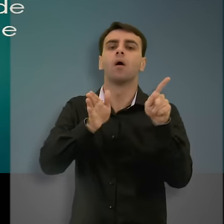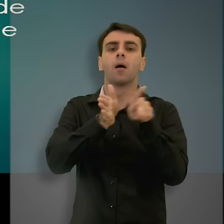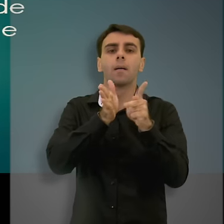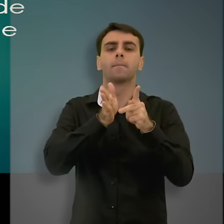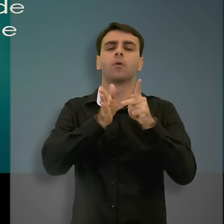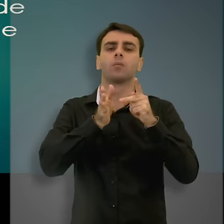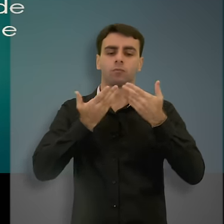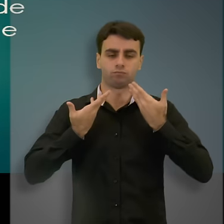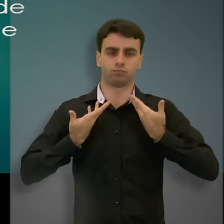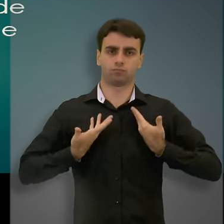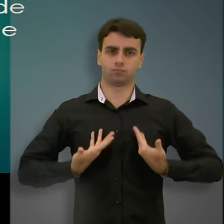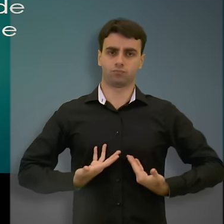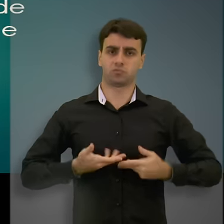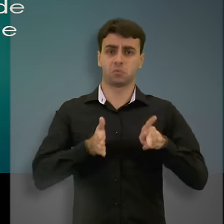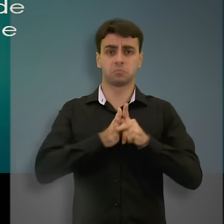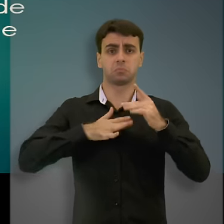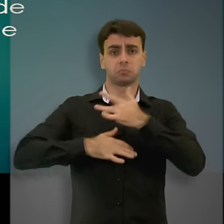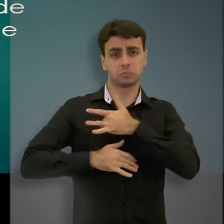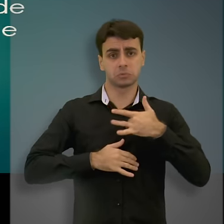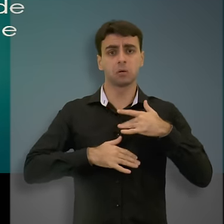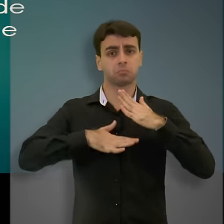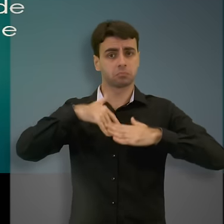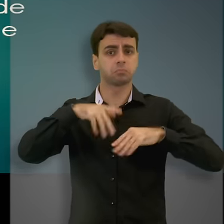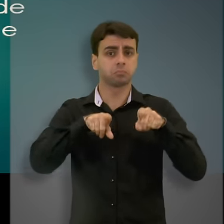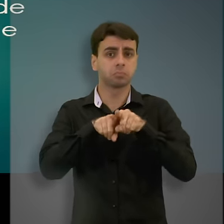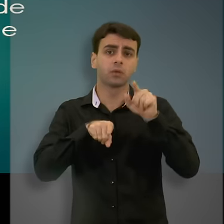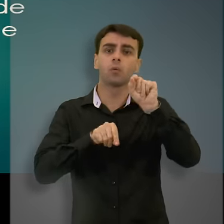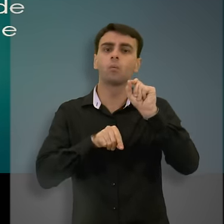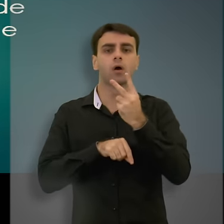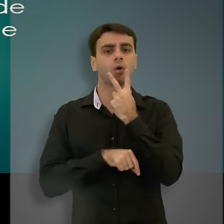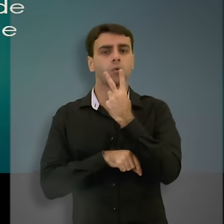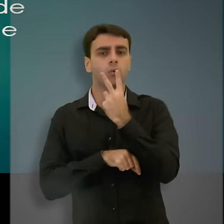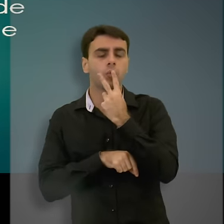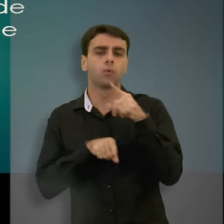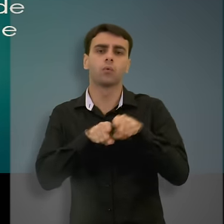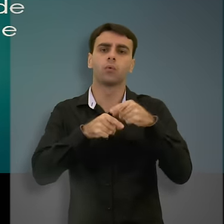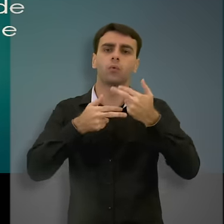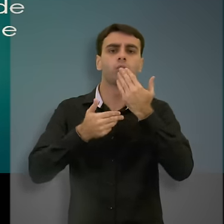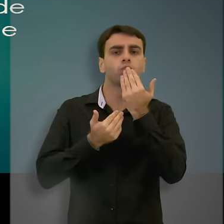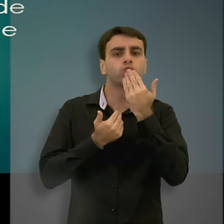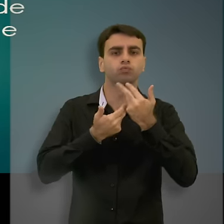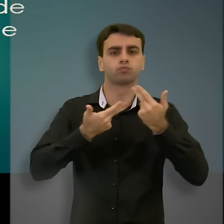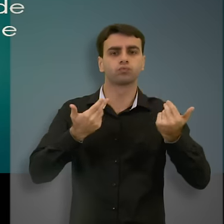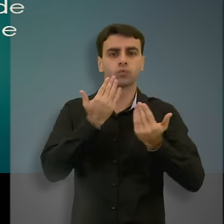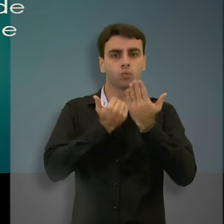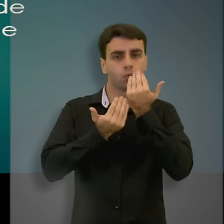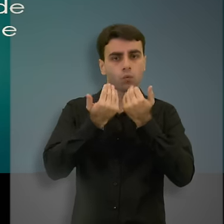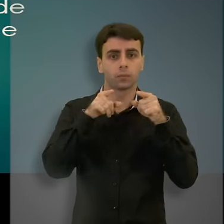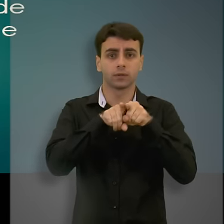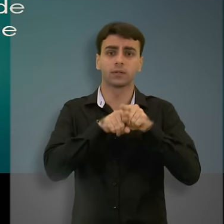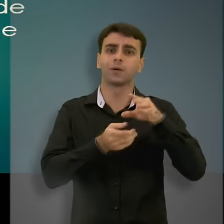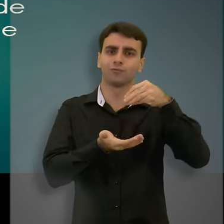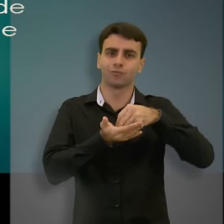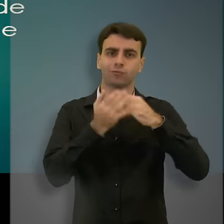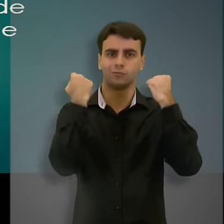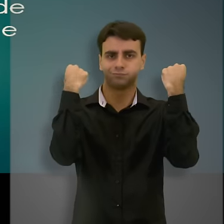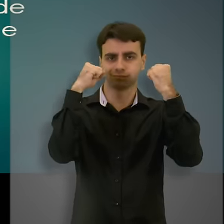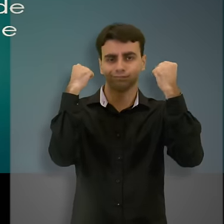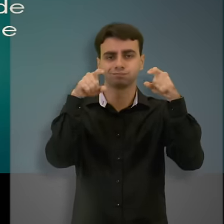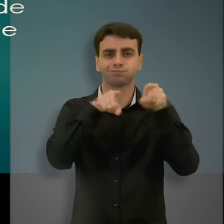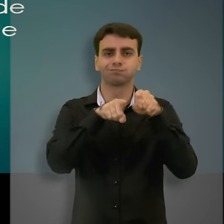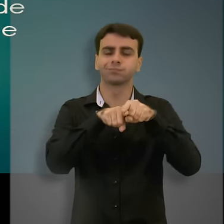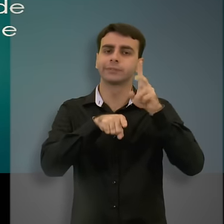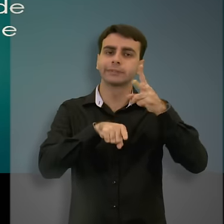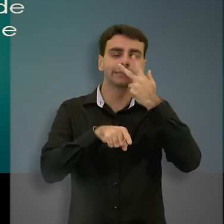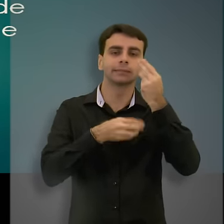comportamentais e sociais de saúde, tais como tabagismo, tipo de alimentação, falta de atividade física e